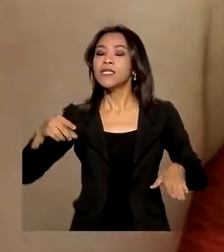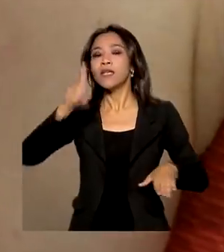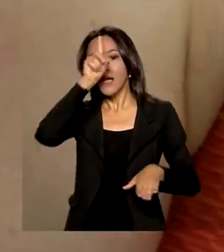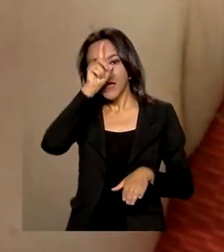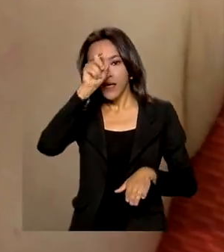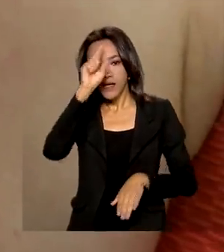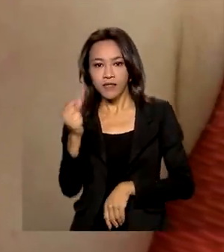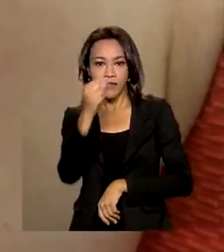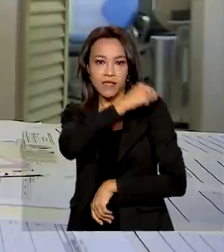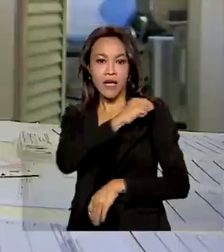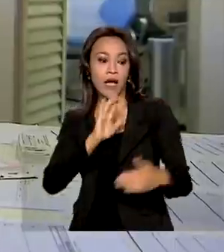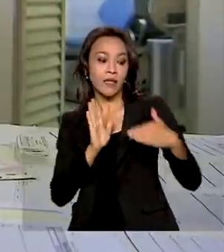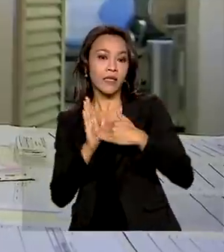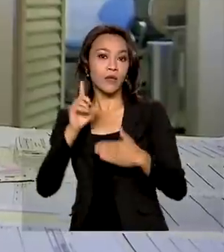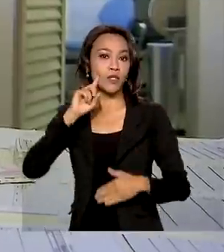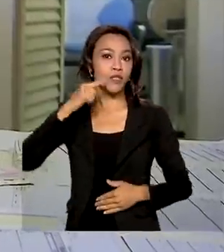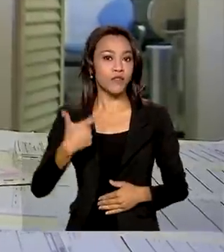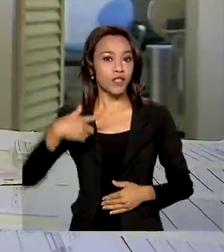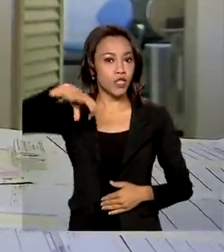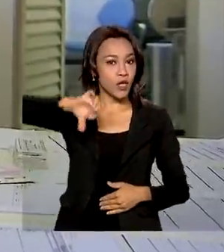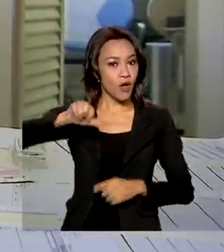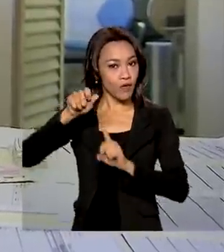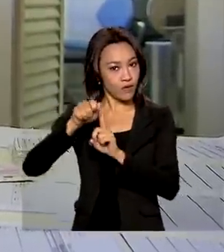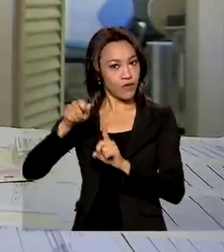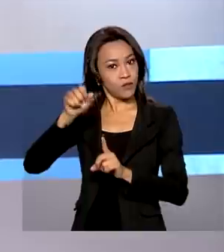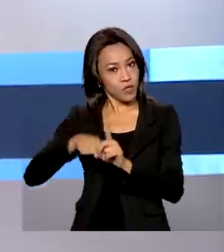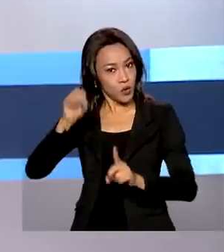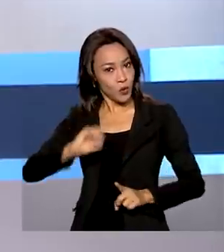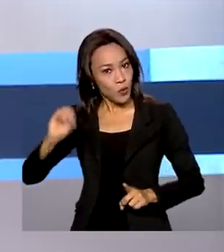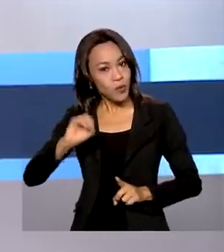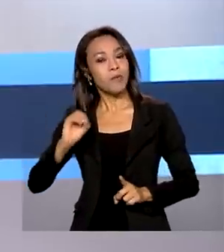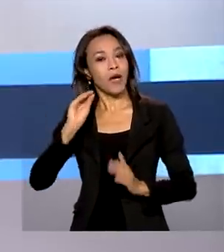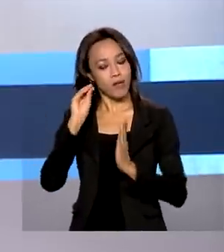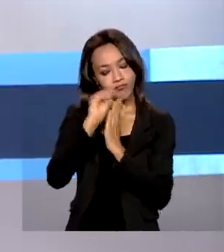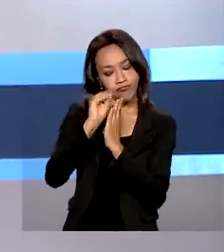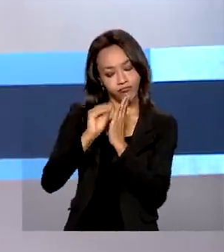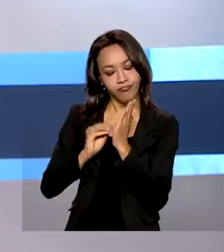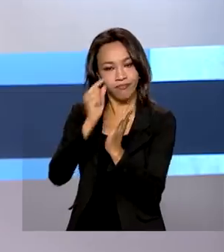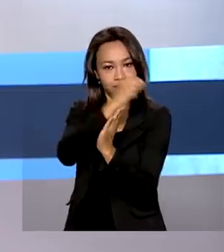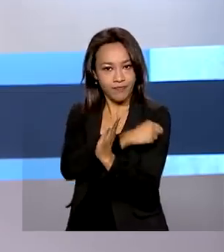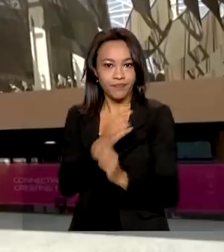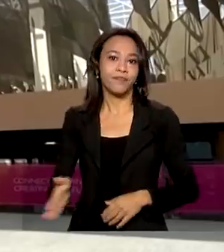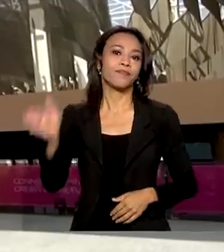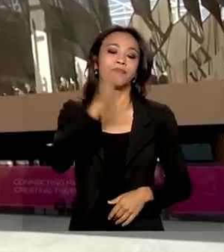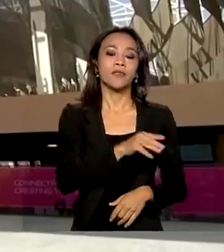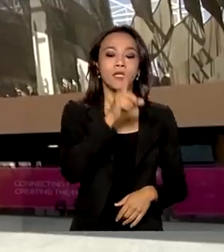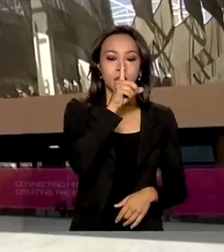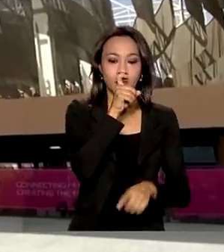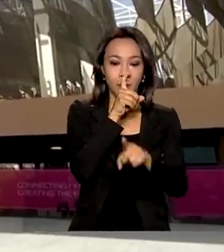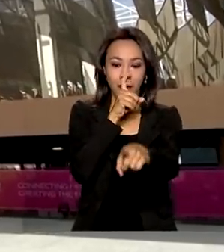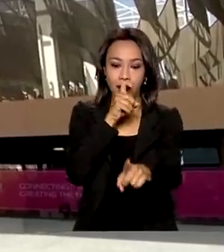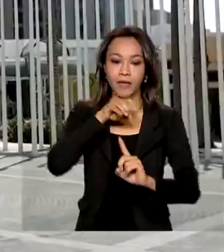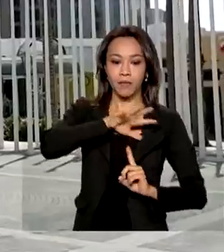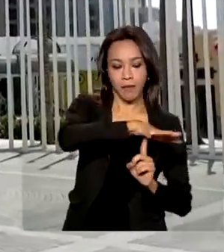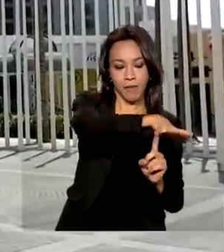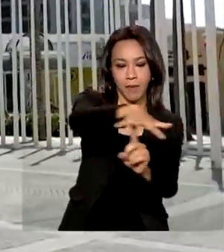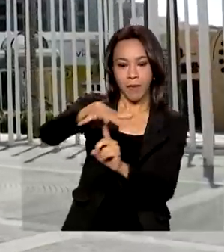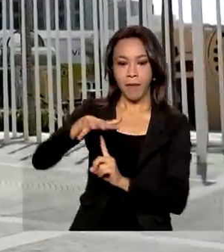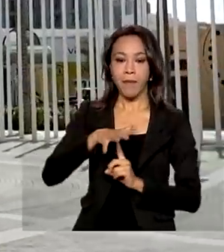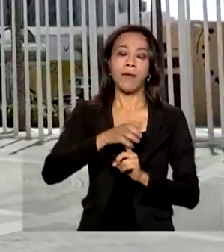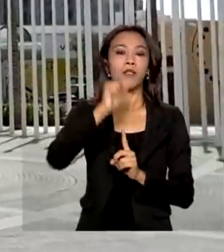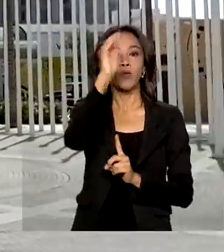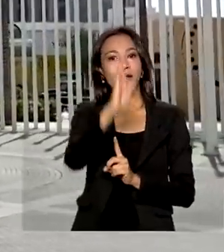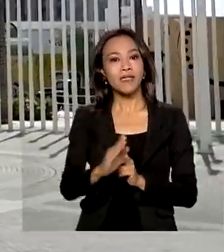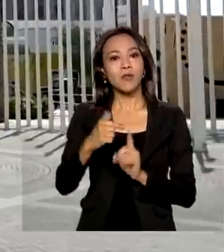29 de outubro para colocar as carteirinhas em dia. Em Dubai, pavilhão brasileiro mostra um pouco da nossa